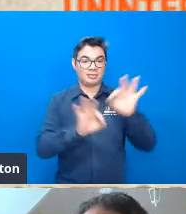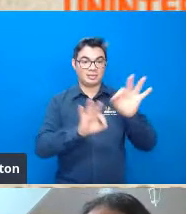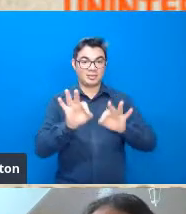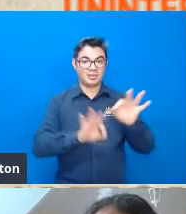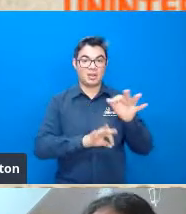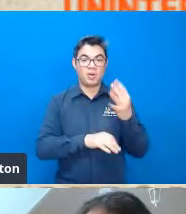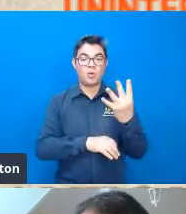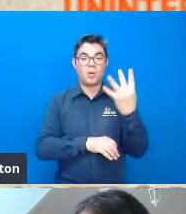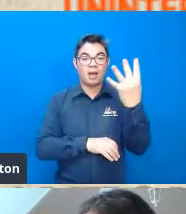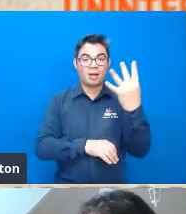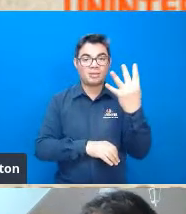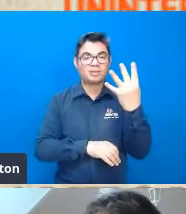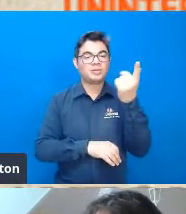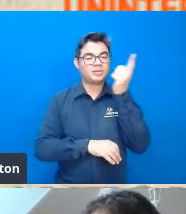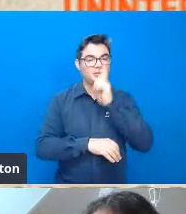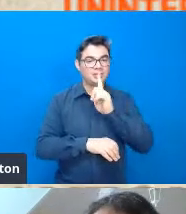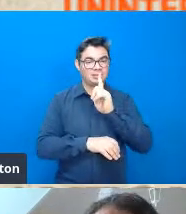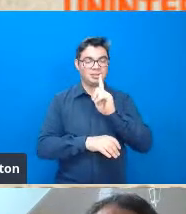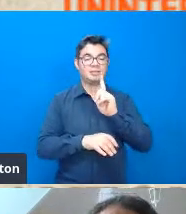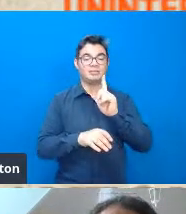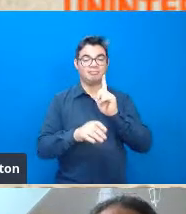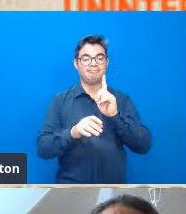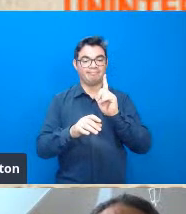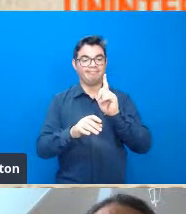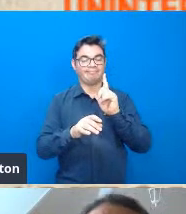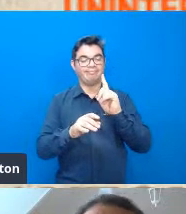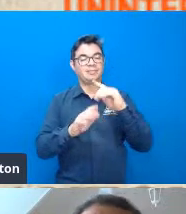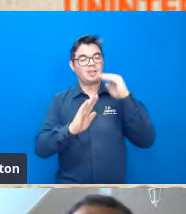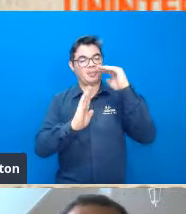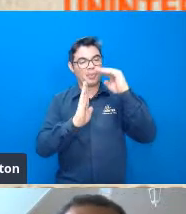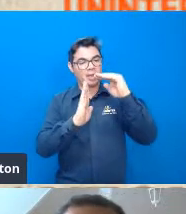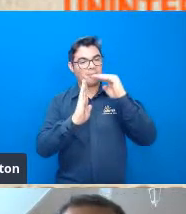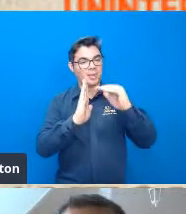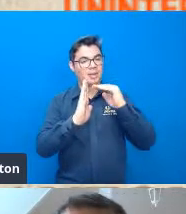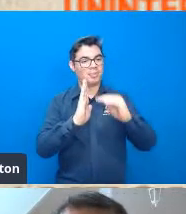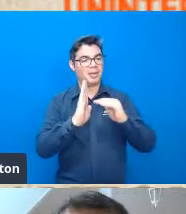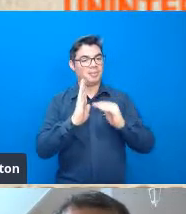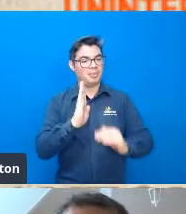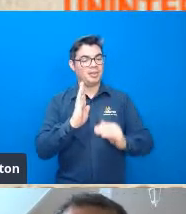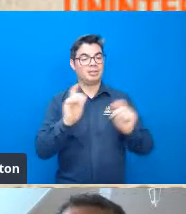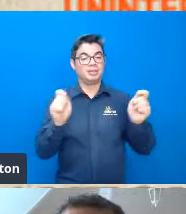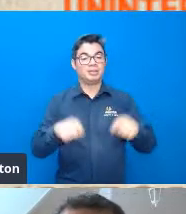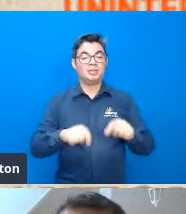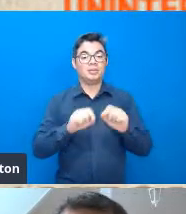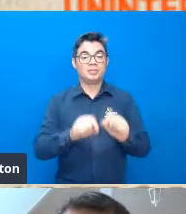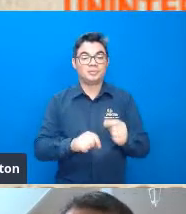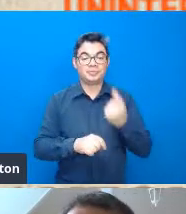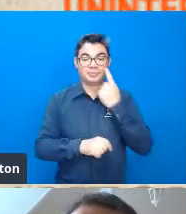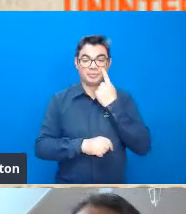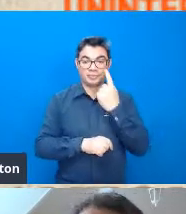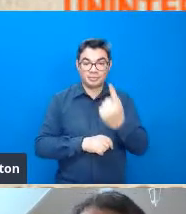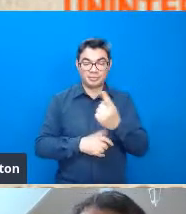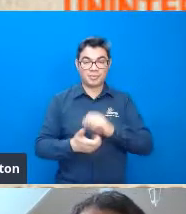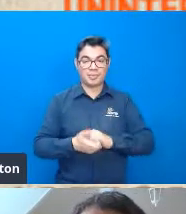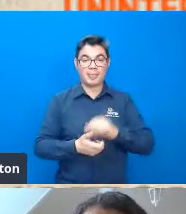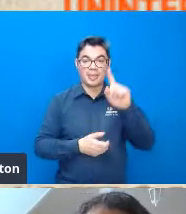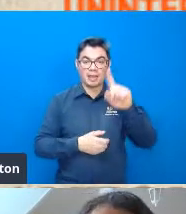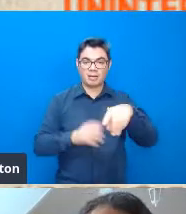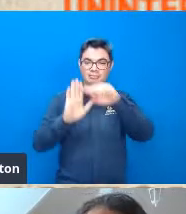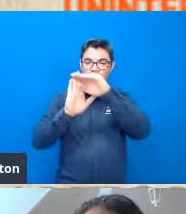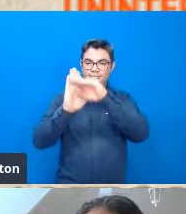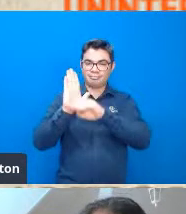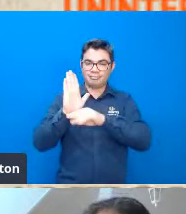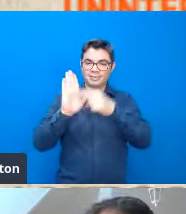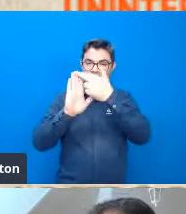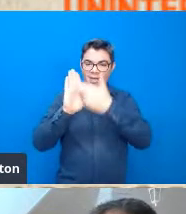quarta ordem e assim vai então a partir desse princípio elementar